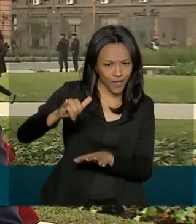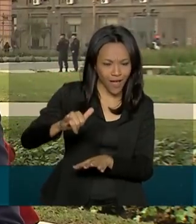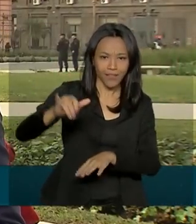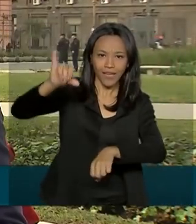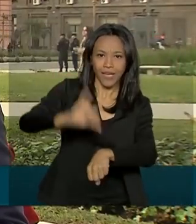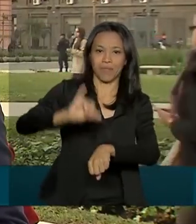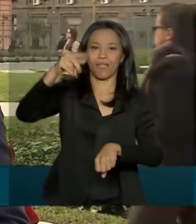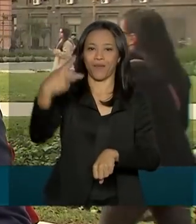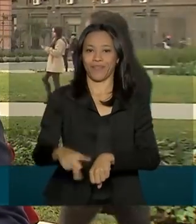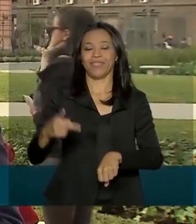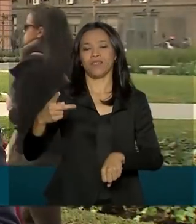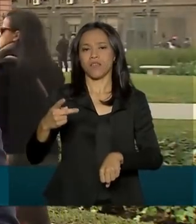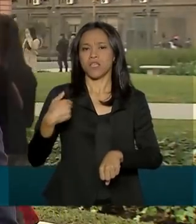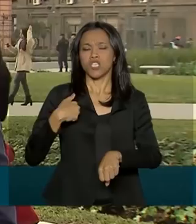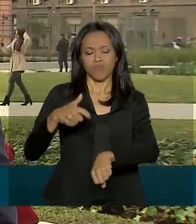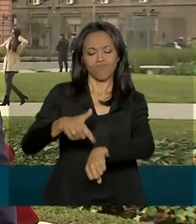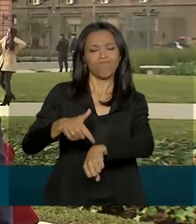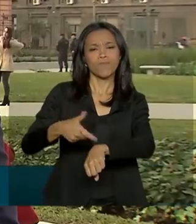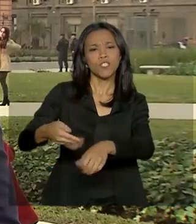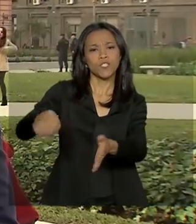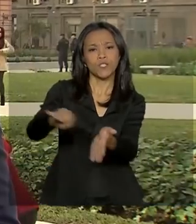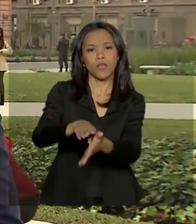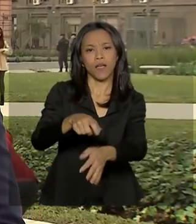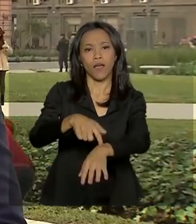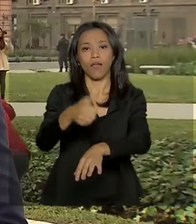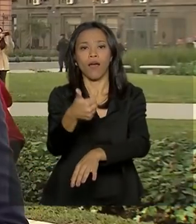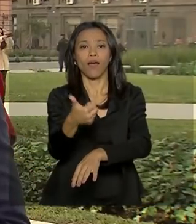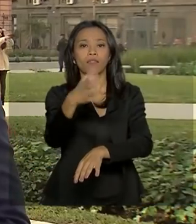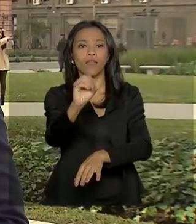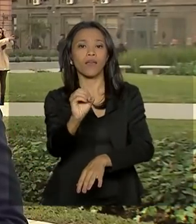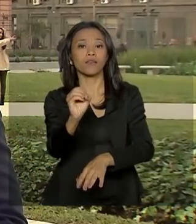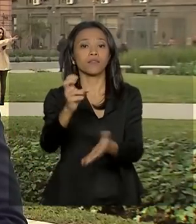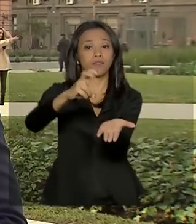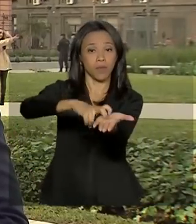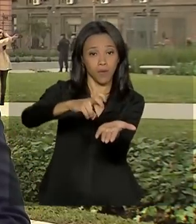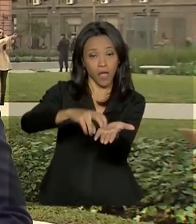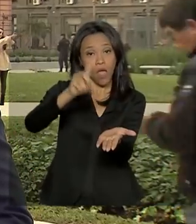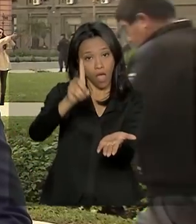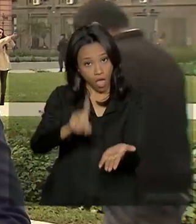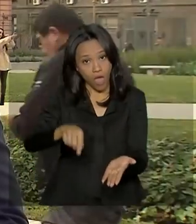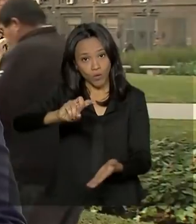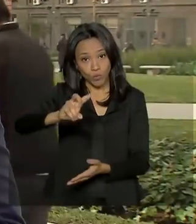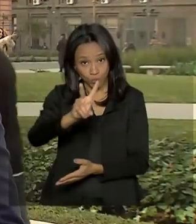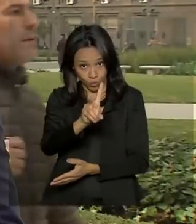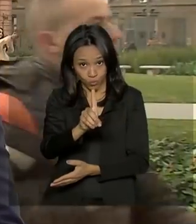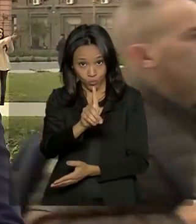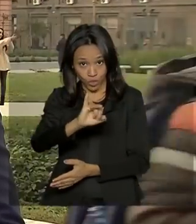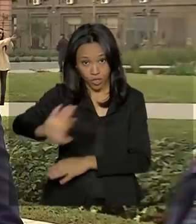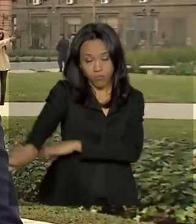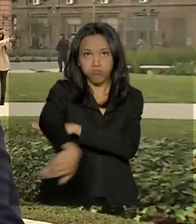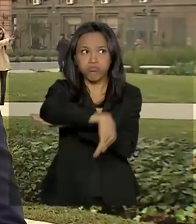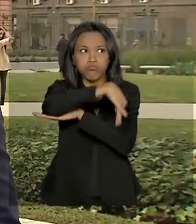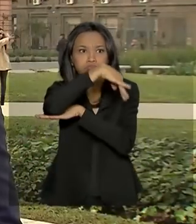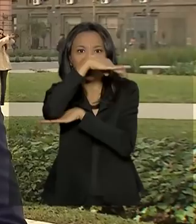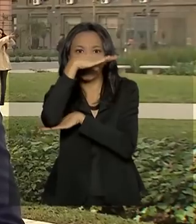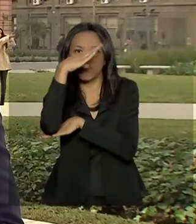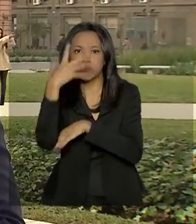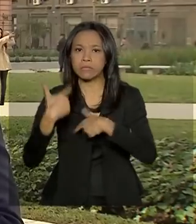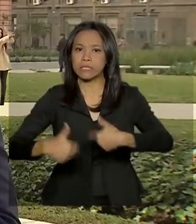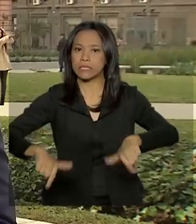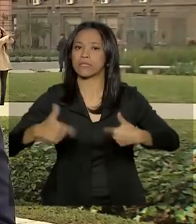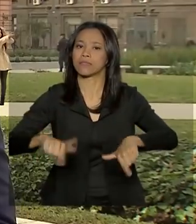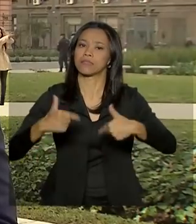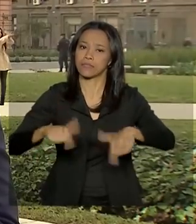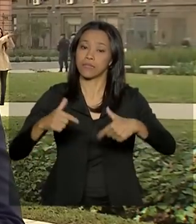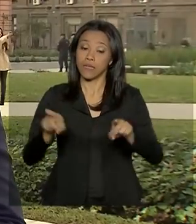A previsão de chegada é para logo mais às 10h10 da manhã. Vai ser um dia com uma agenda extensa. Além de uma cerimônia